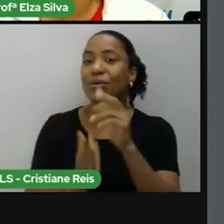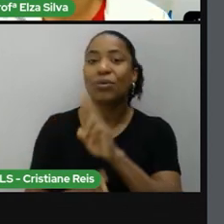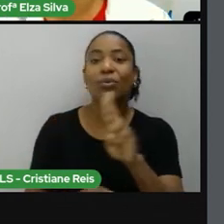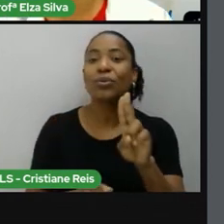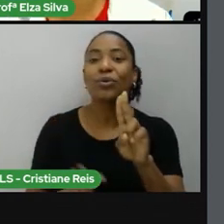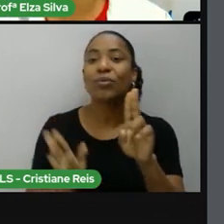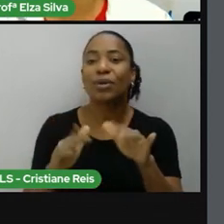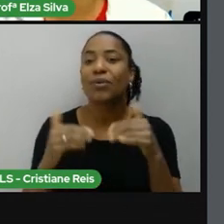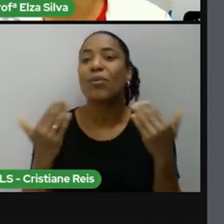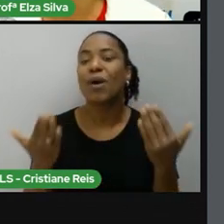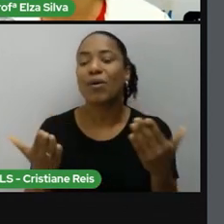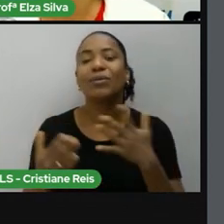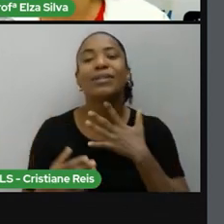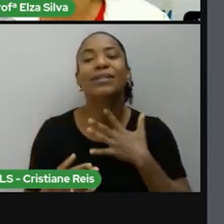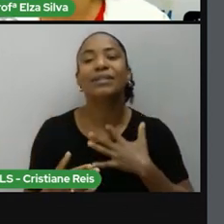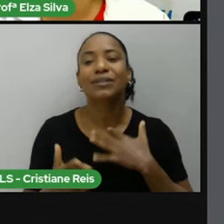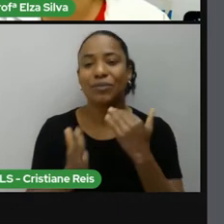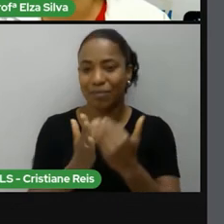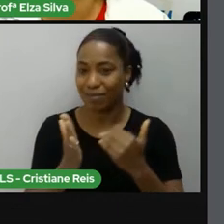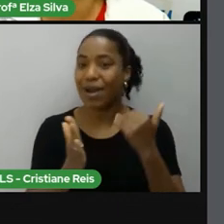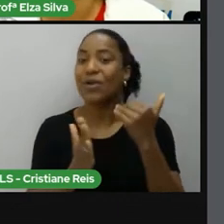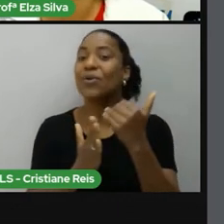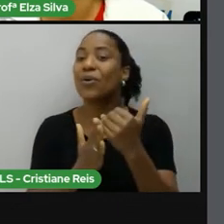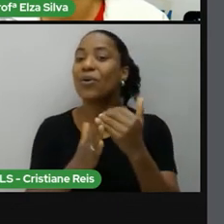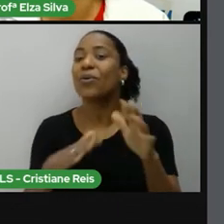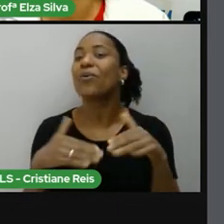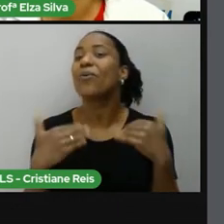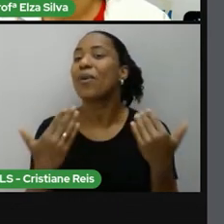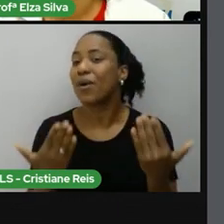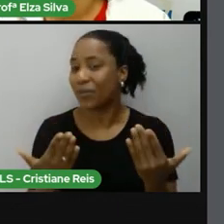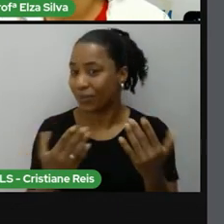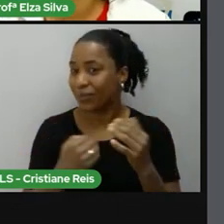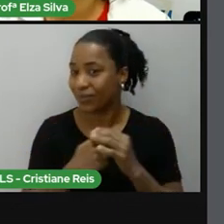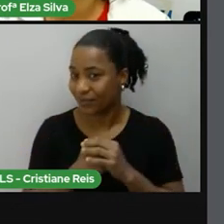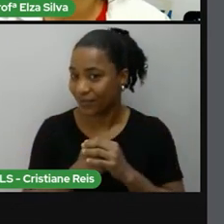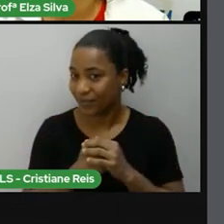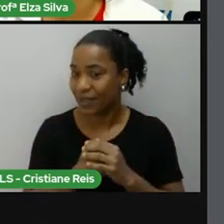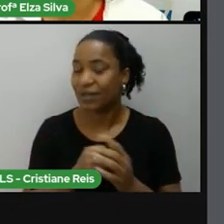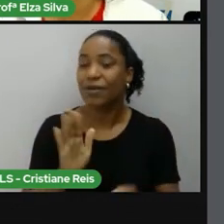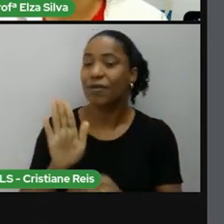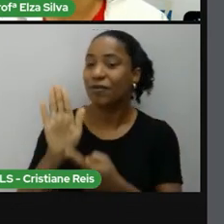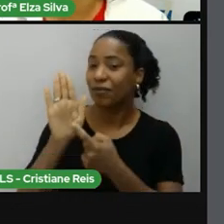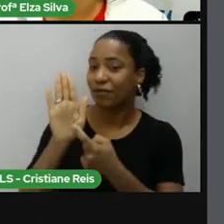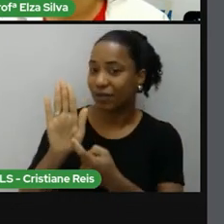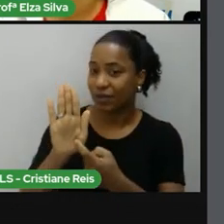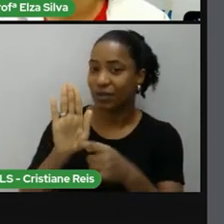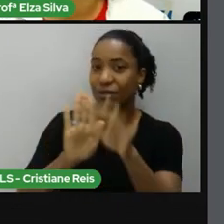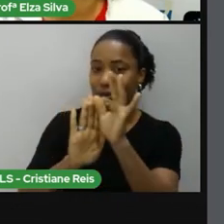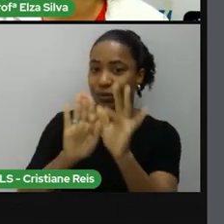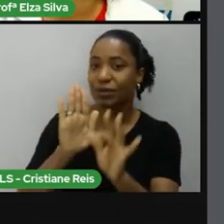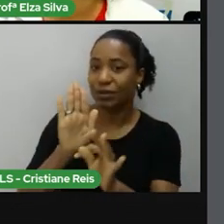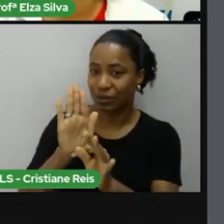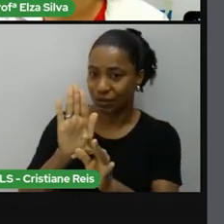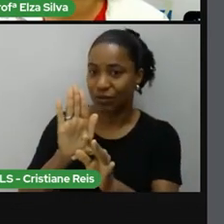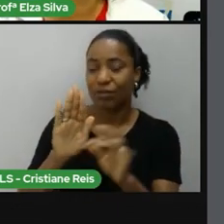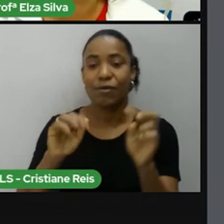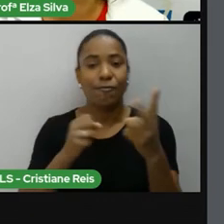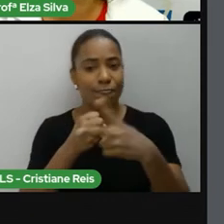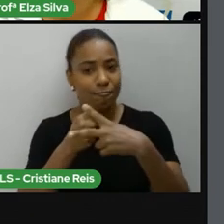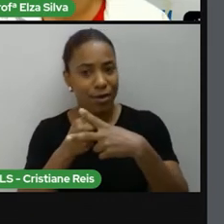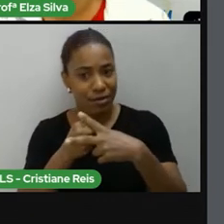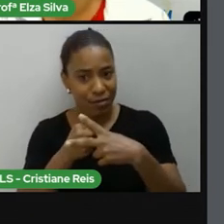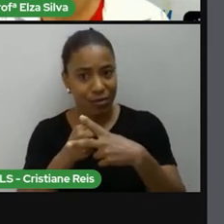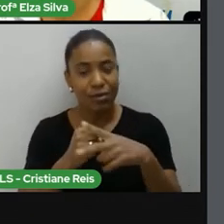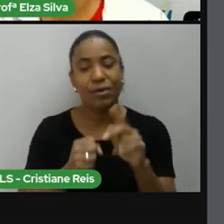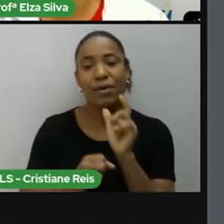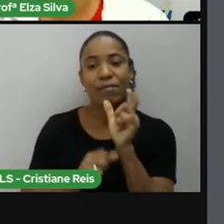Qual era o maior desejo desta personagem? Identifique no texto acima verbos palavras